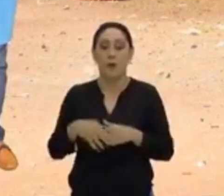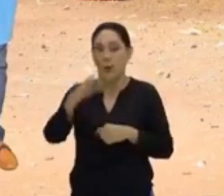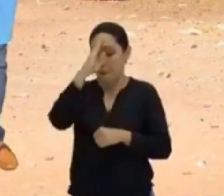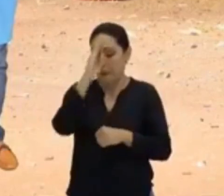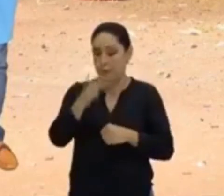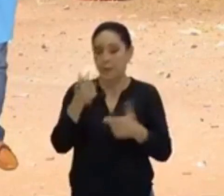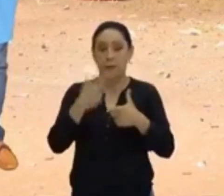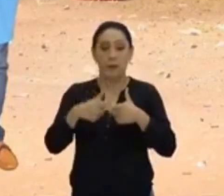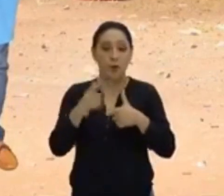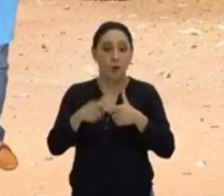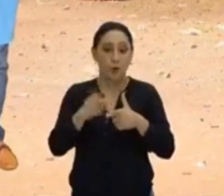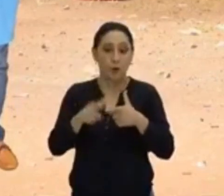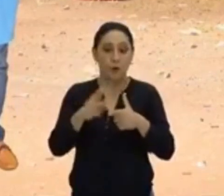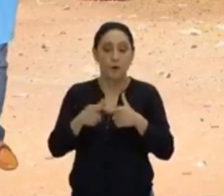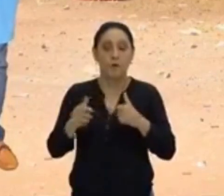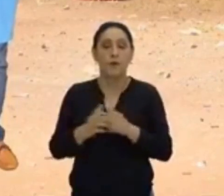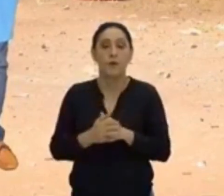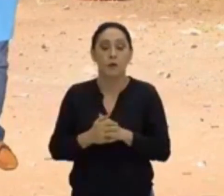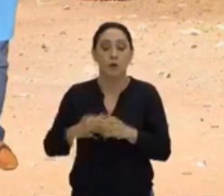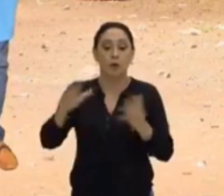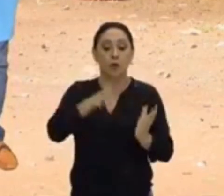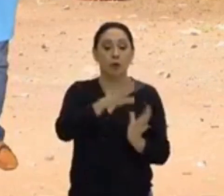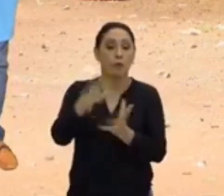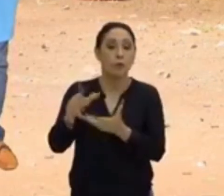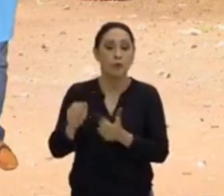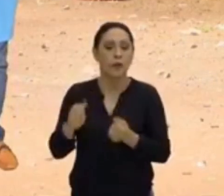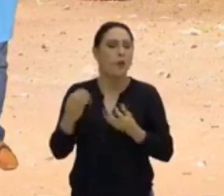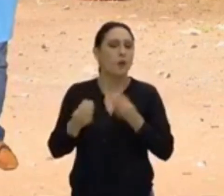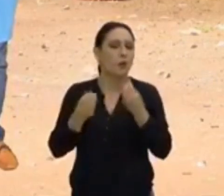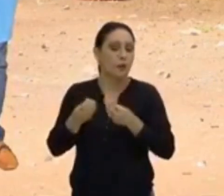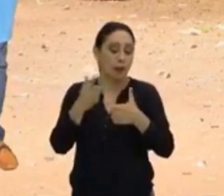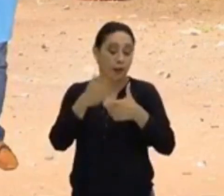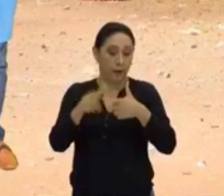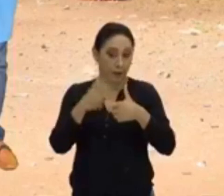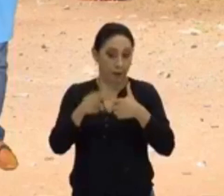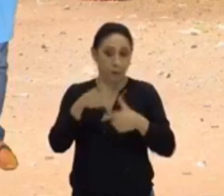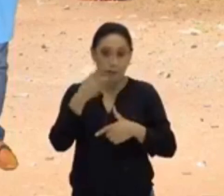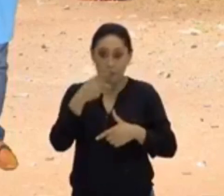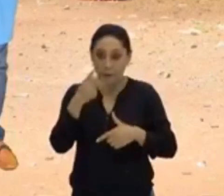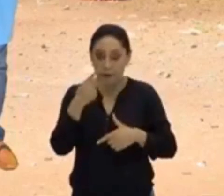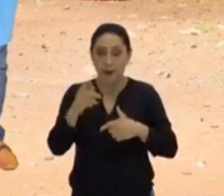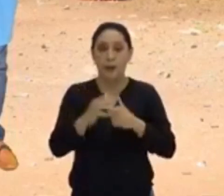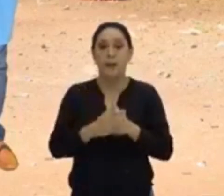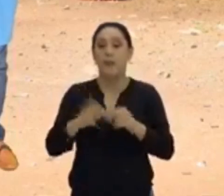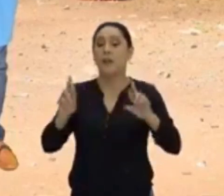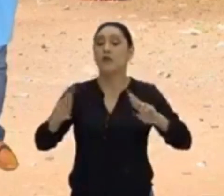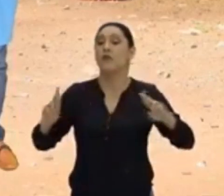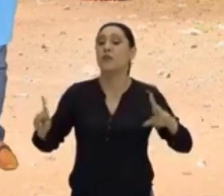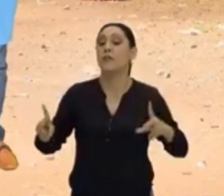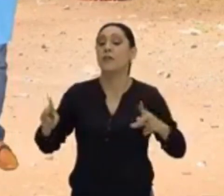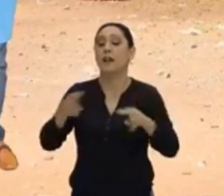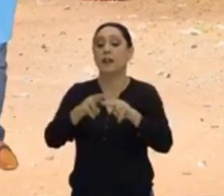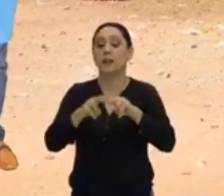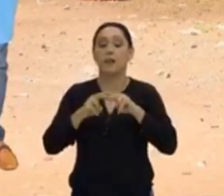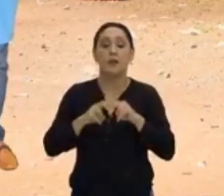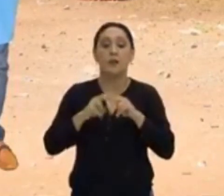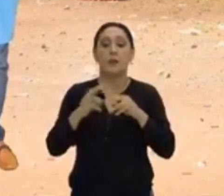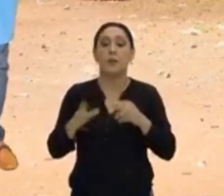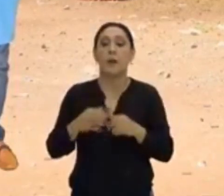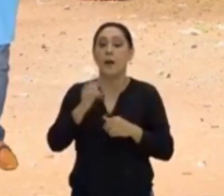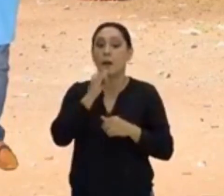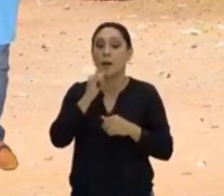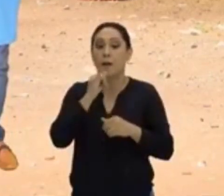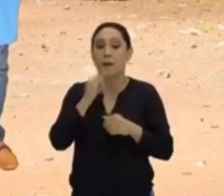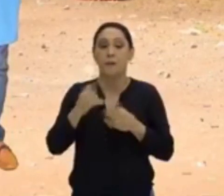conflitos de escala mundial. E quando se fala de conflito, nós vamos ter diferentes motivações. Aqui ao